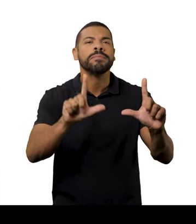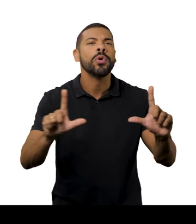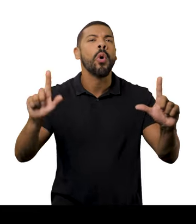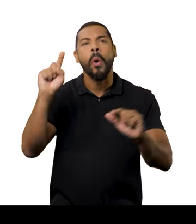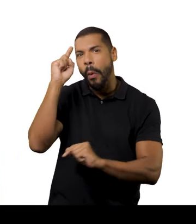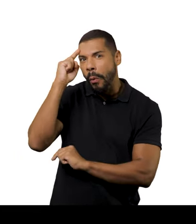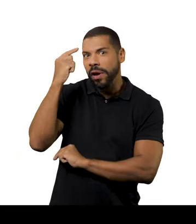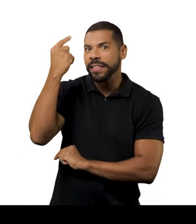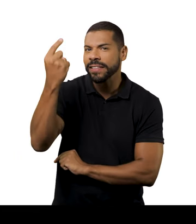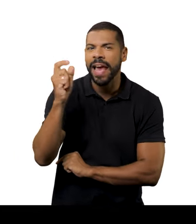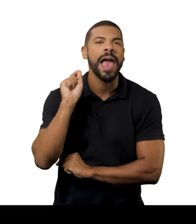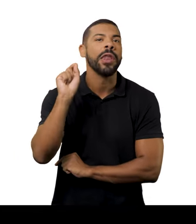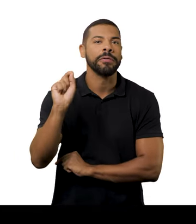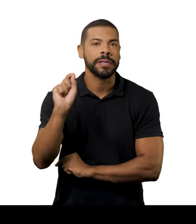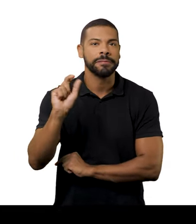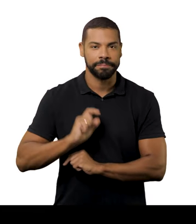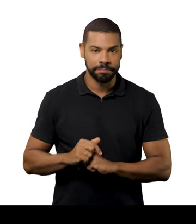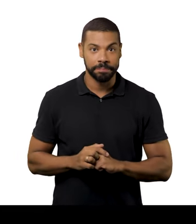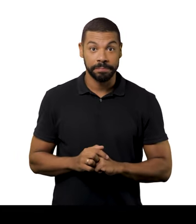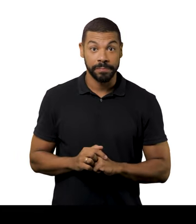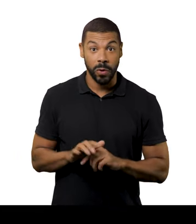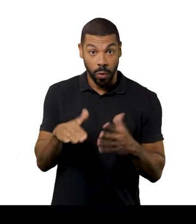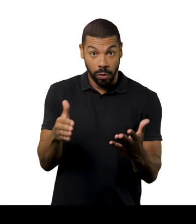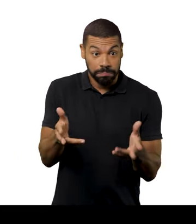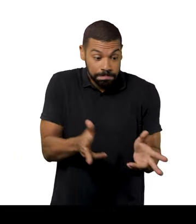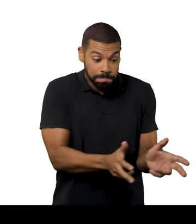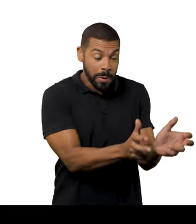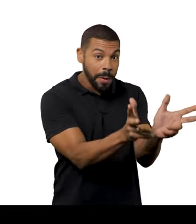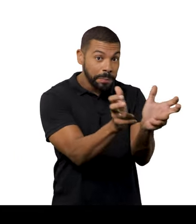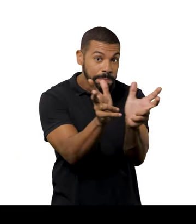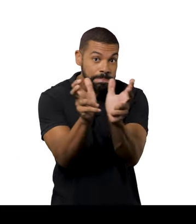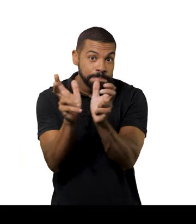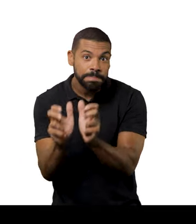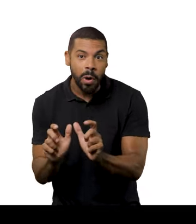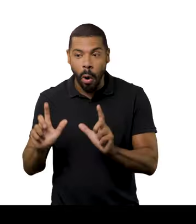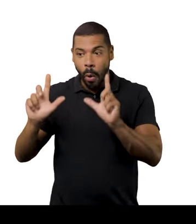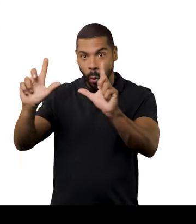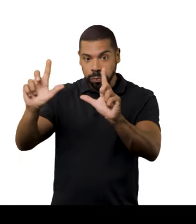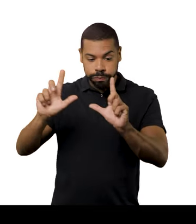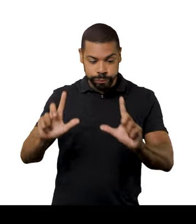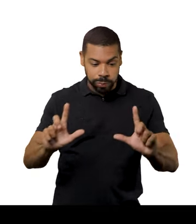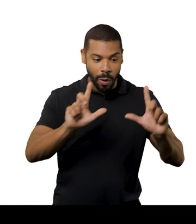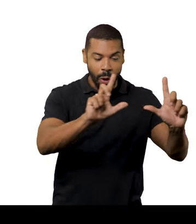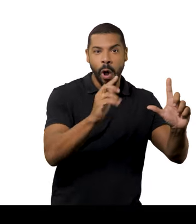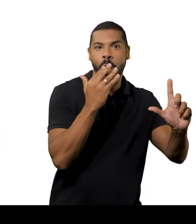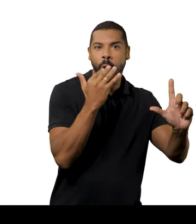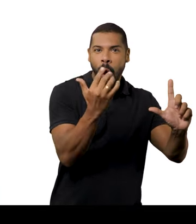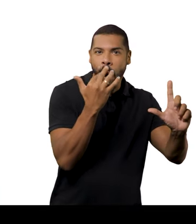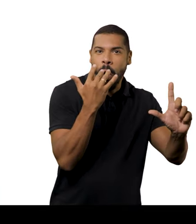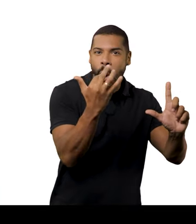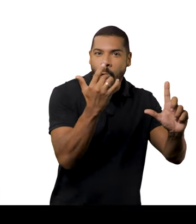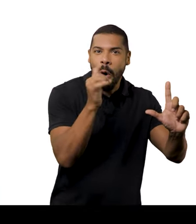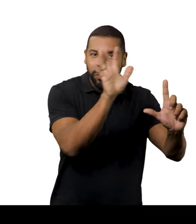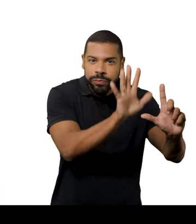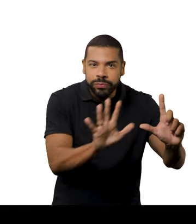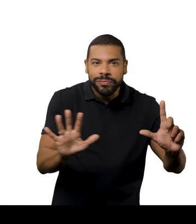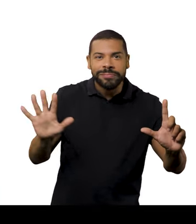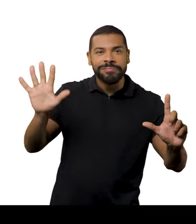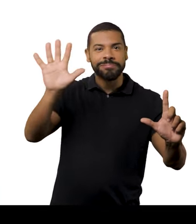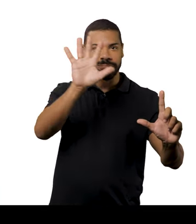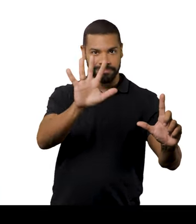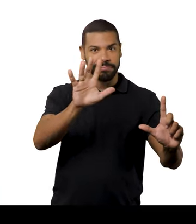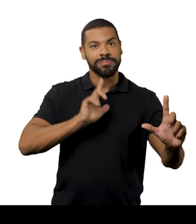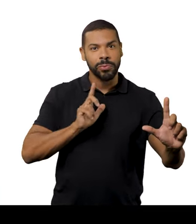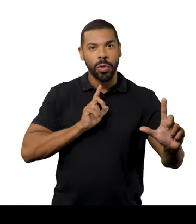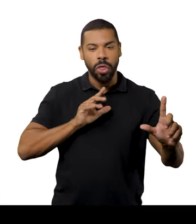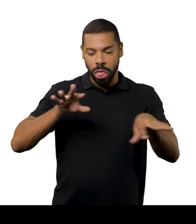uma proporção que a ideia de padronagem se perdesse. E o que você vai ter vão ser áreas de cor que elas vão surgir